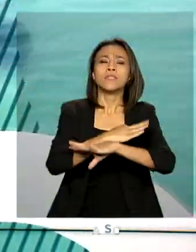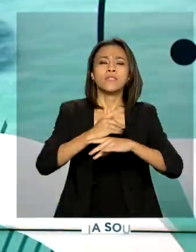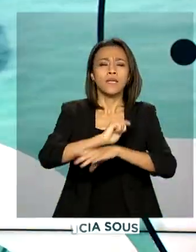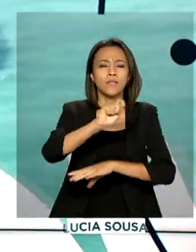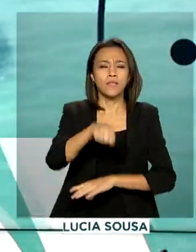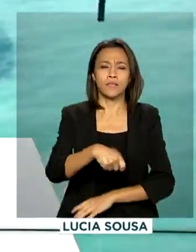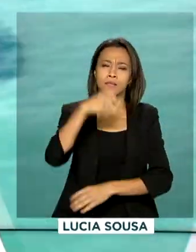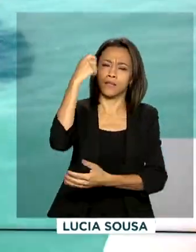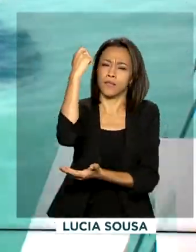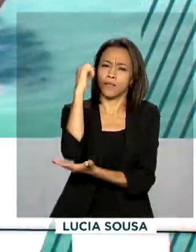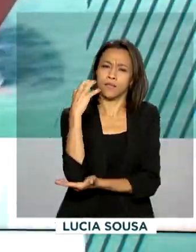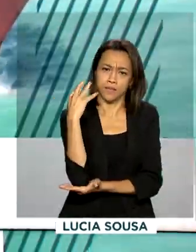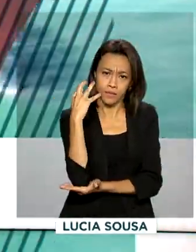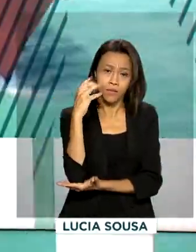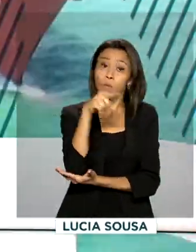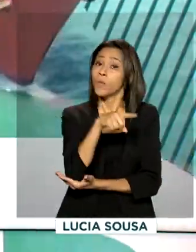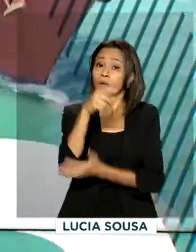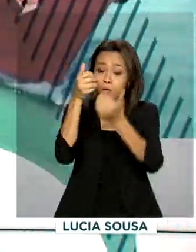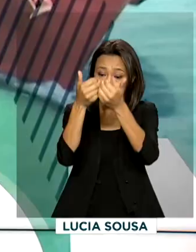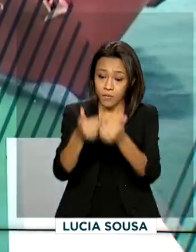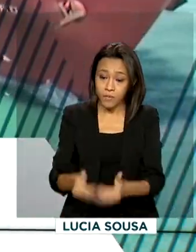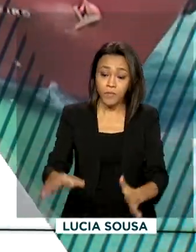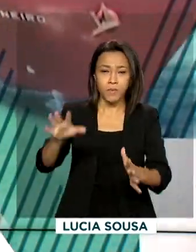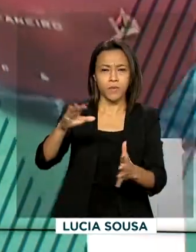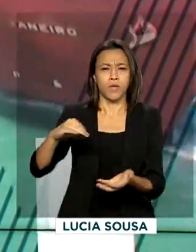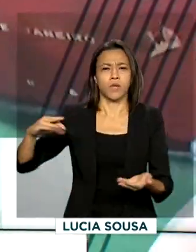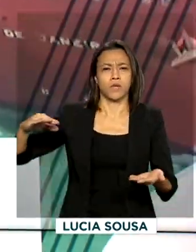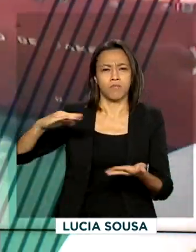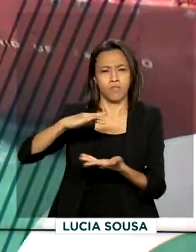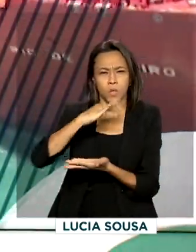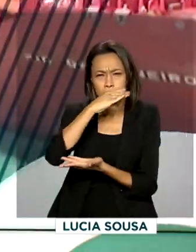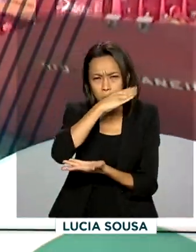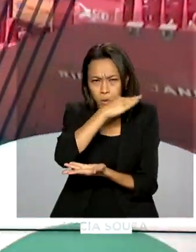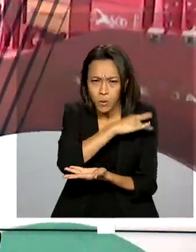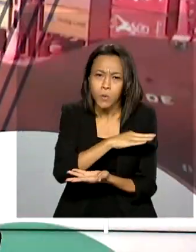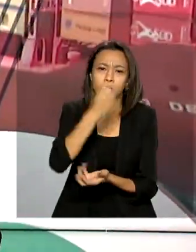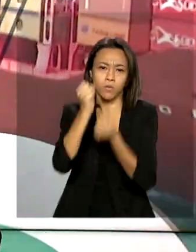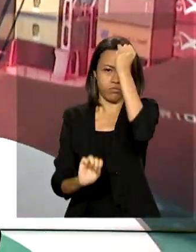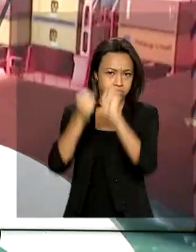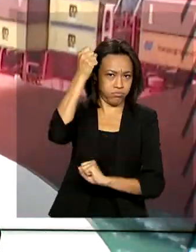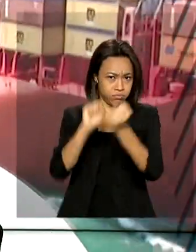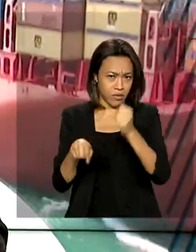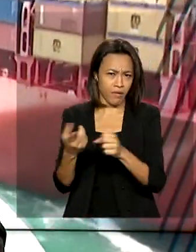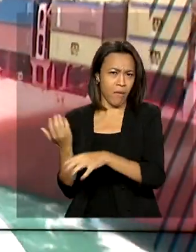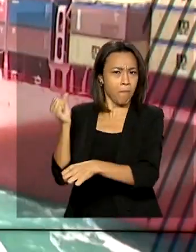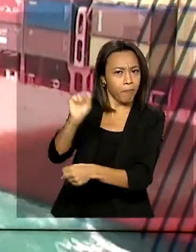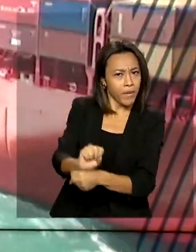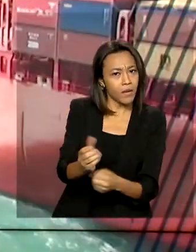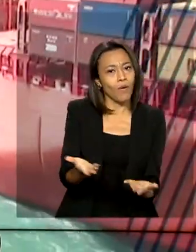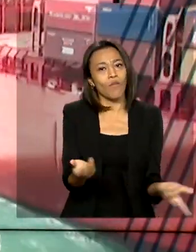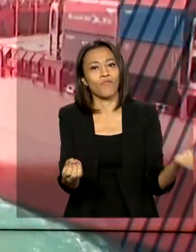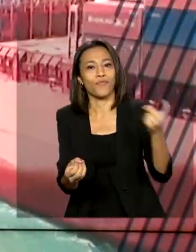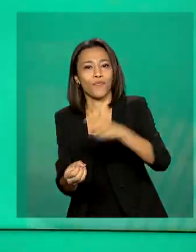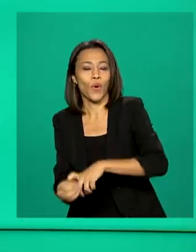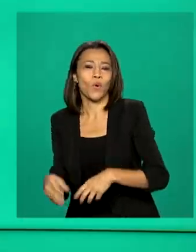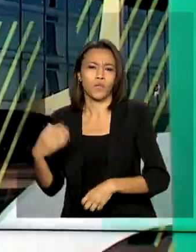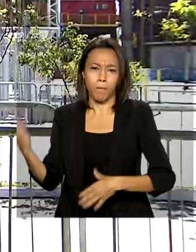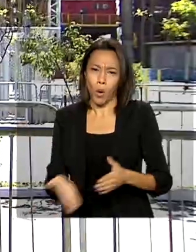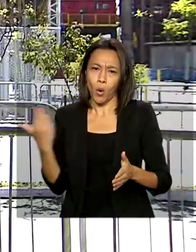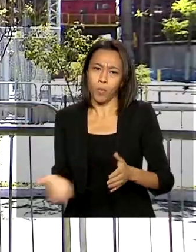Alto Forno 1 da Uzi Minas. Após meses com as atividades interrompidas, a usina retoma a produção de aço.